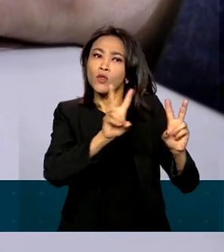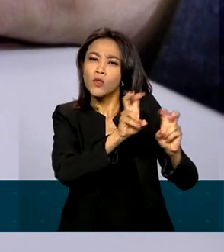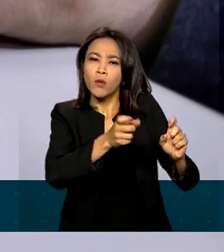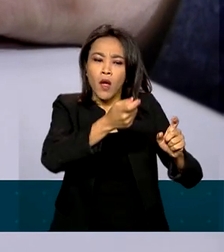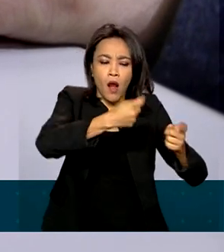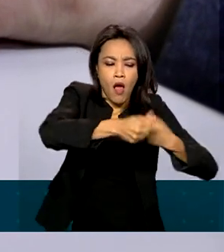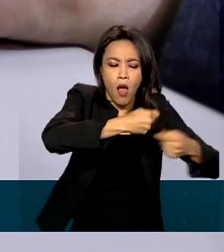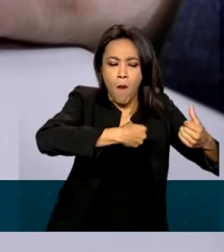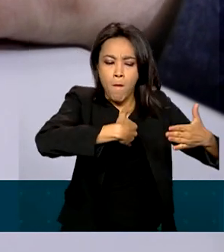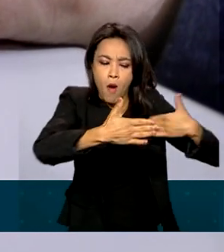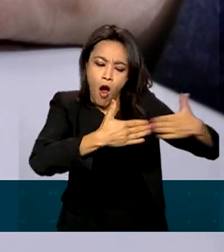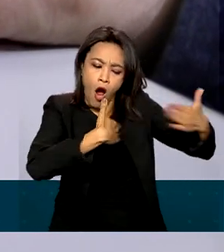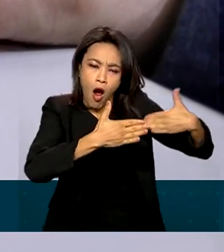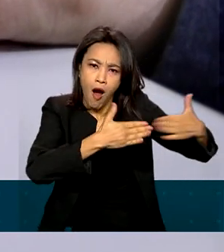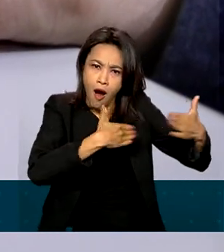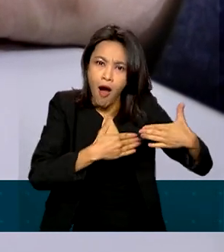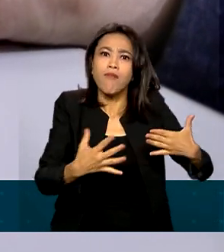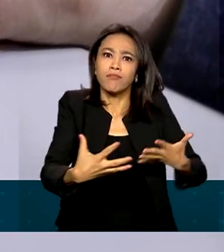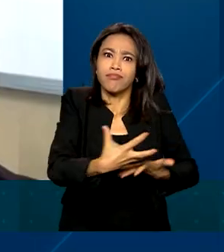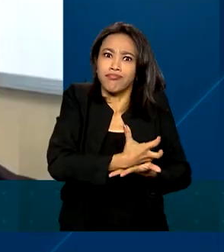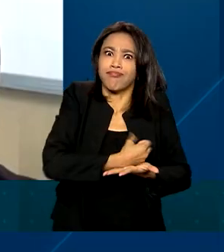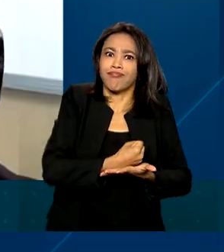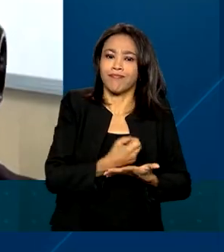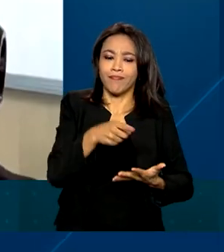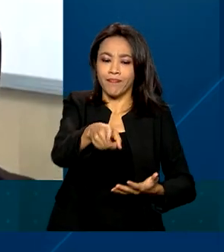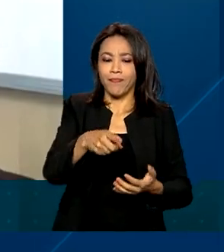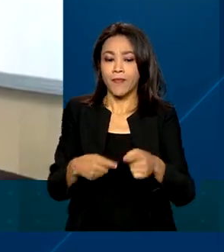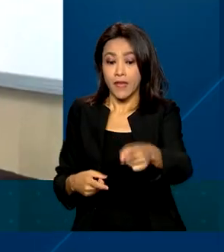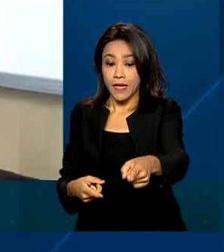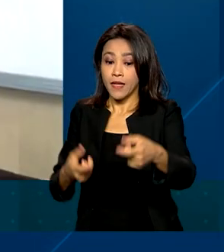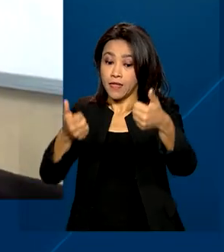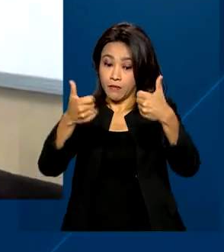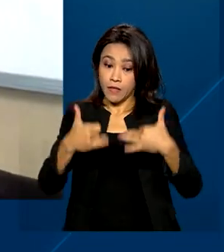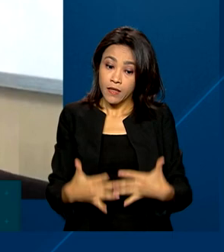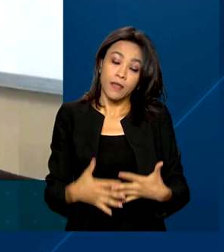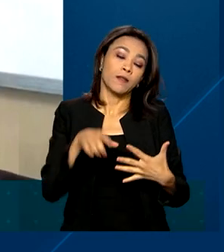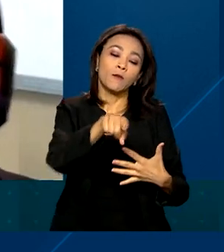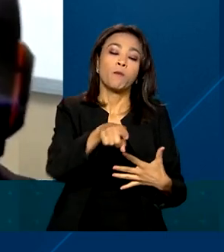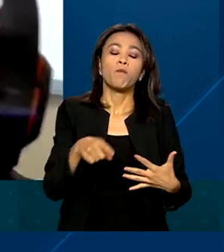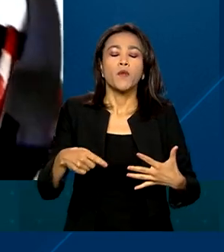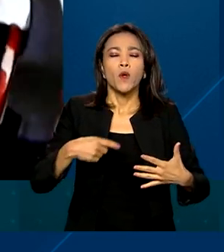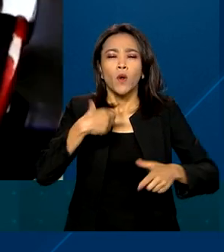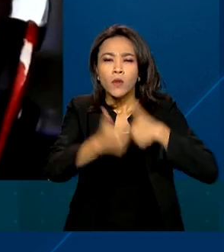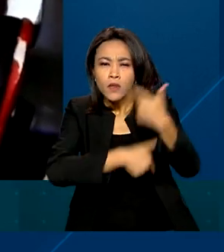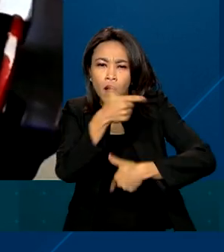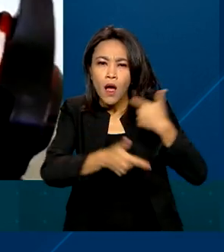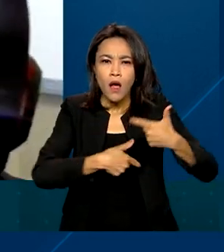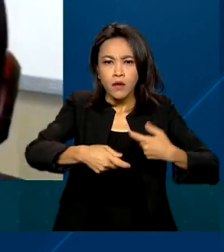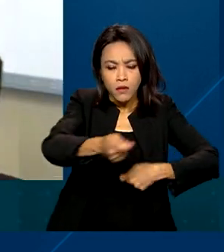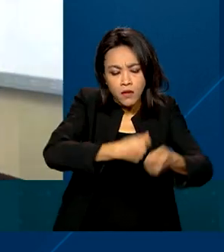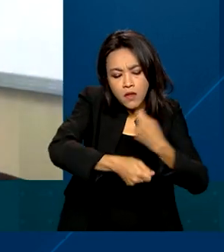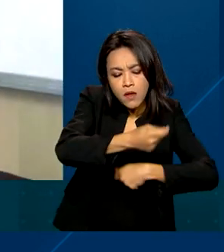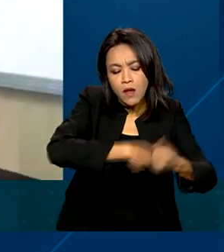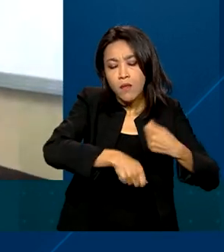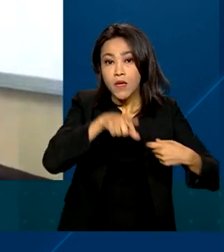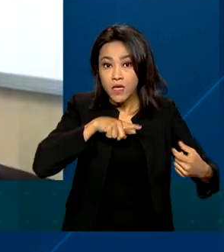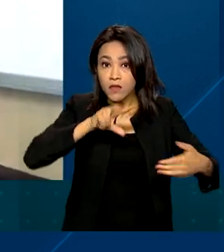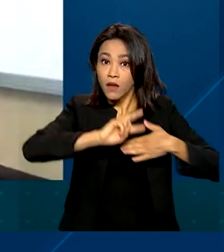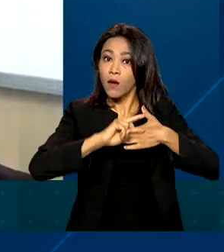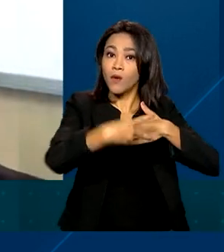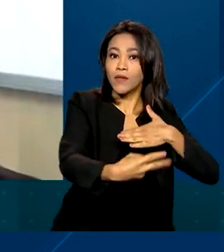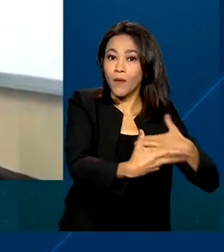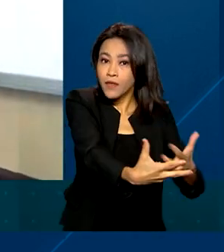financeiro. O aumento do trabalho formal, o crescimento dos postos de trabalho na economia, tem impacto na arrecadação federal,